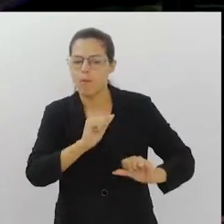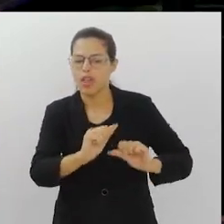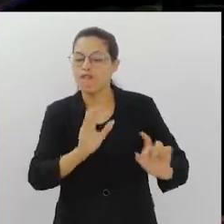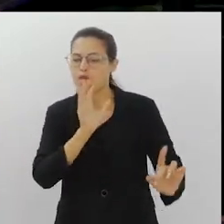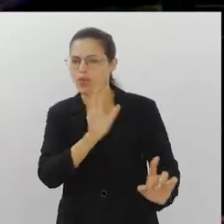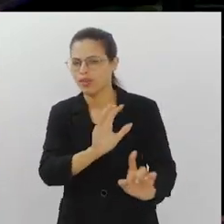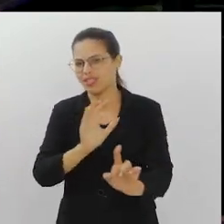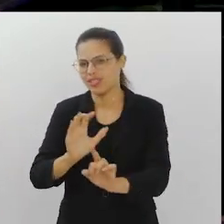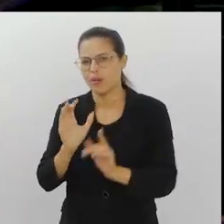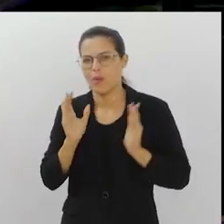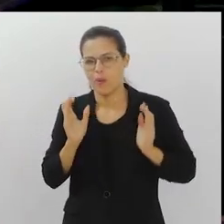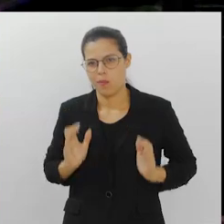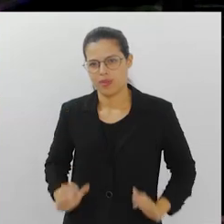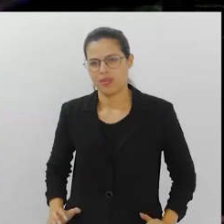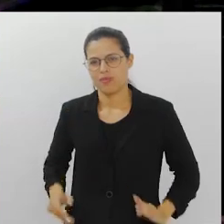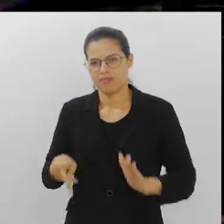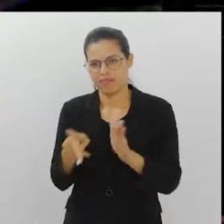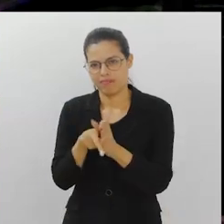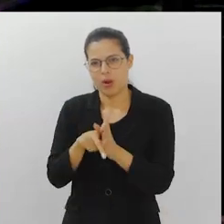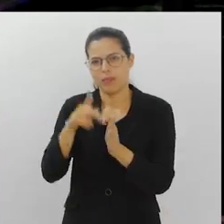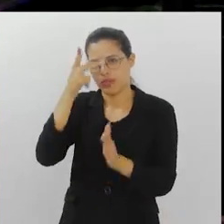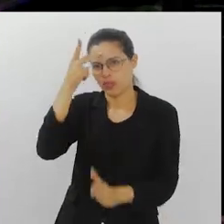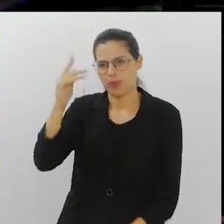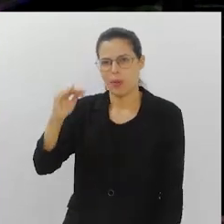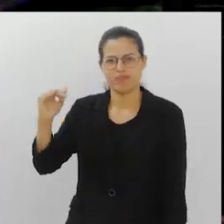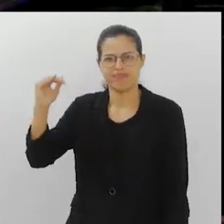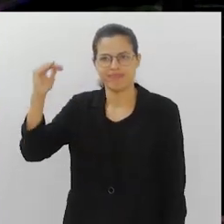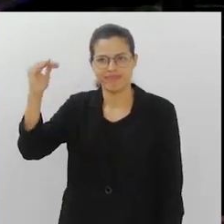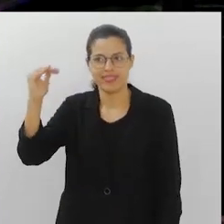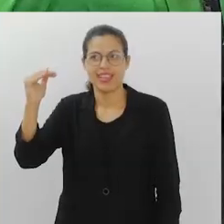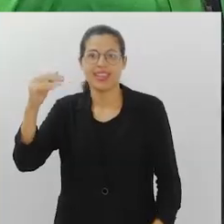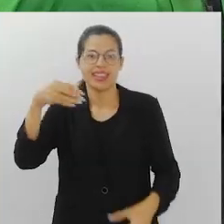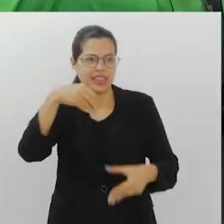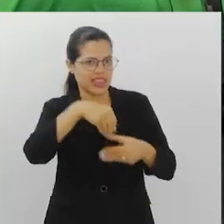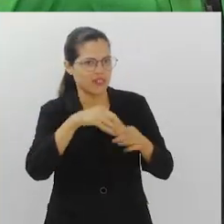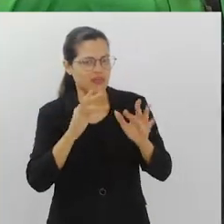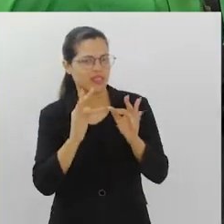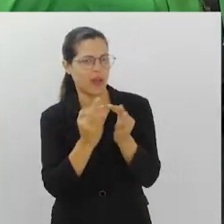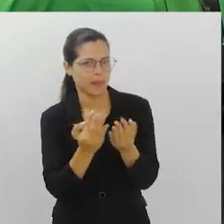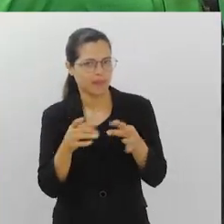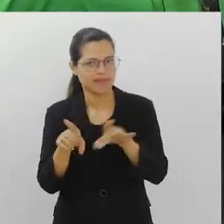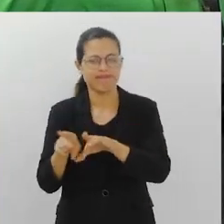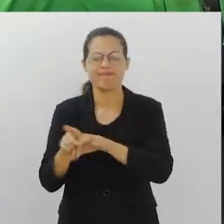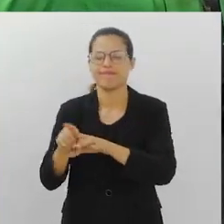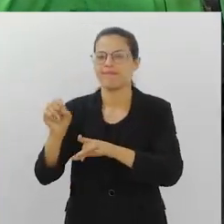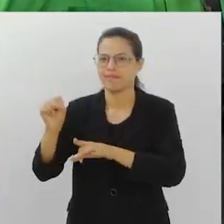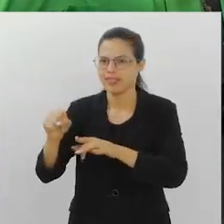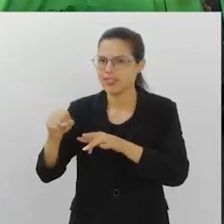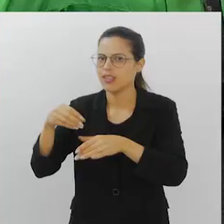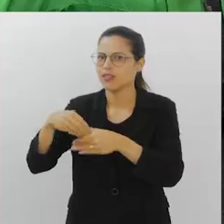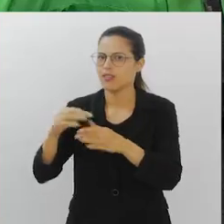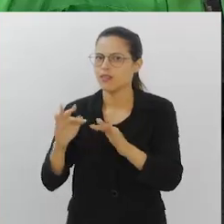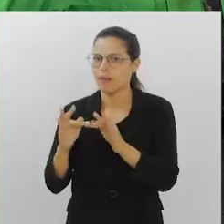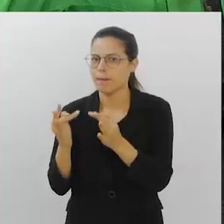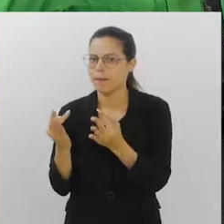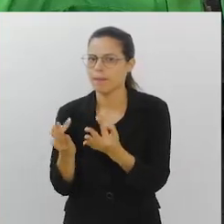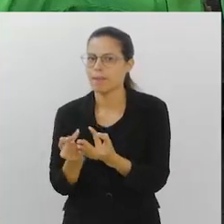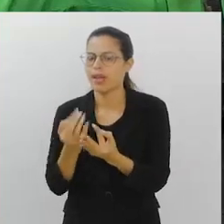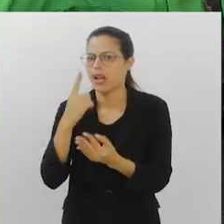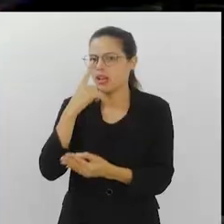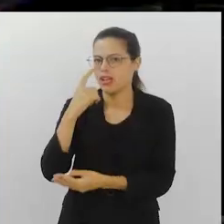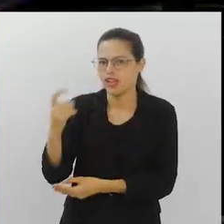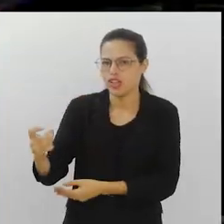comportamento, influenciar o comportamento dos adultos. Até dentro da família, dentro, principalmente Já leva esse pensamento novo. Lixo no